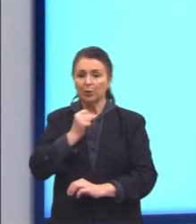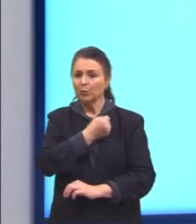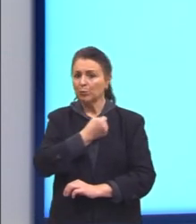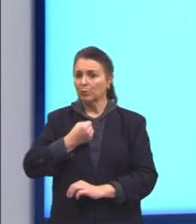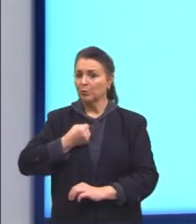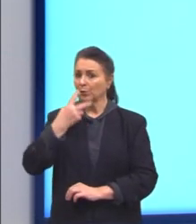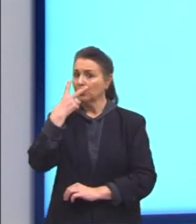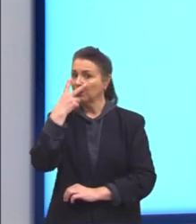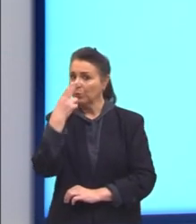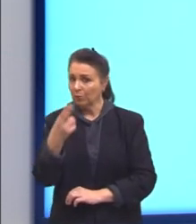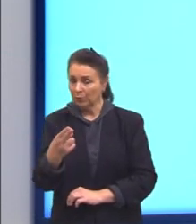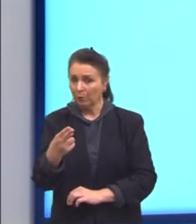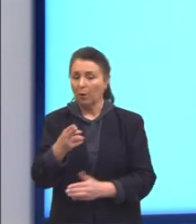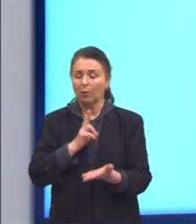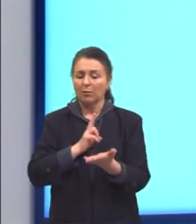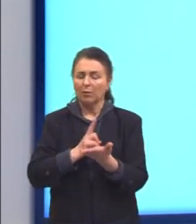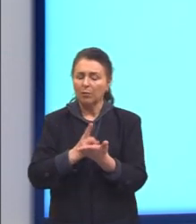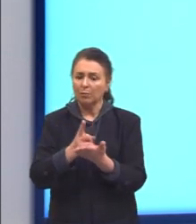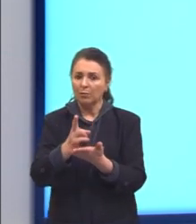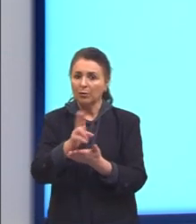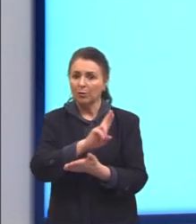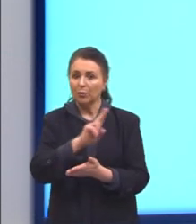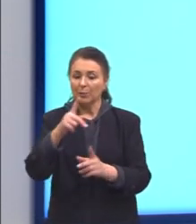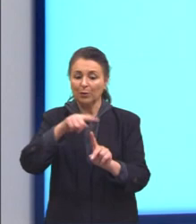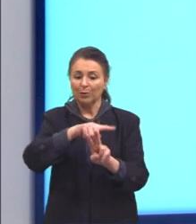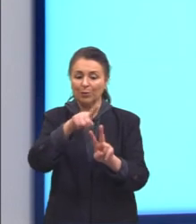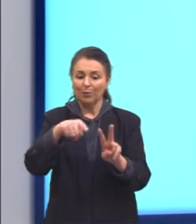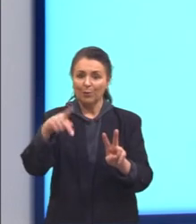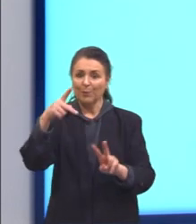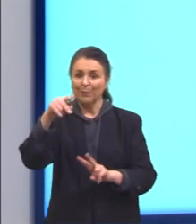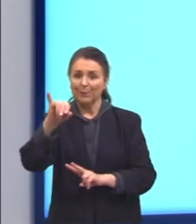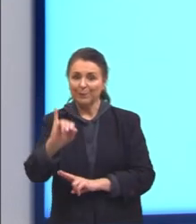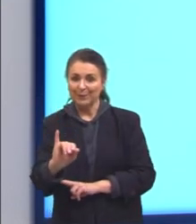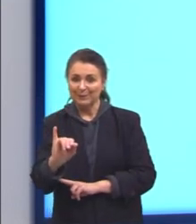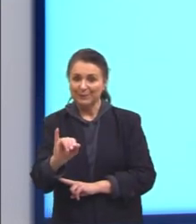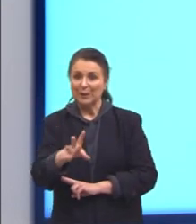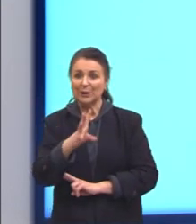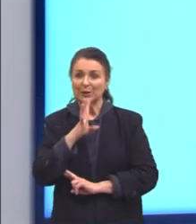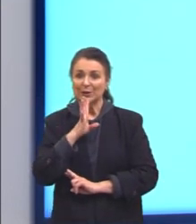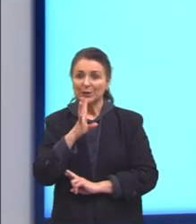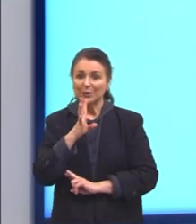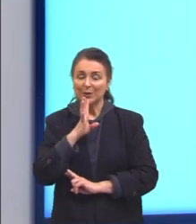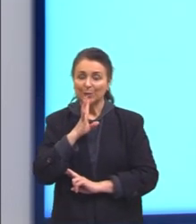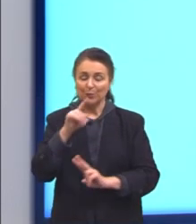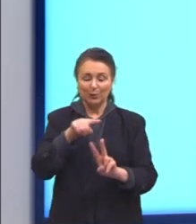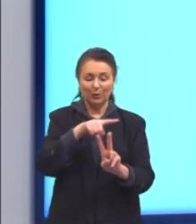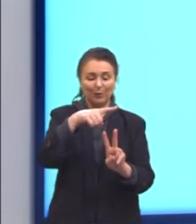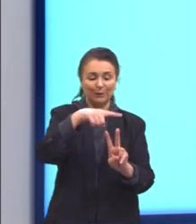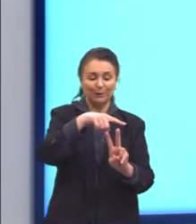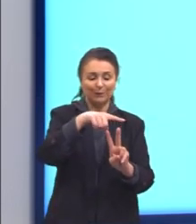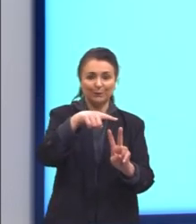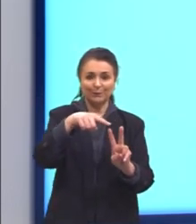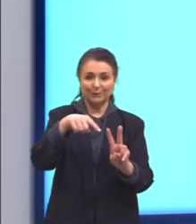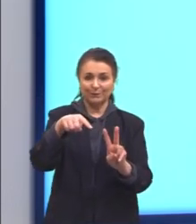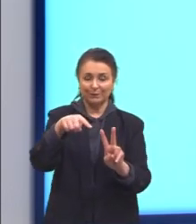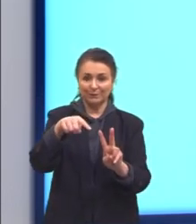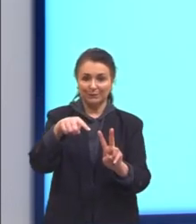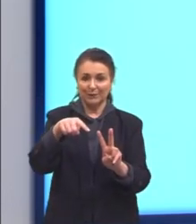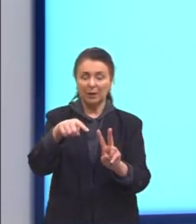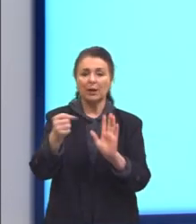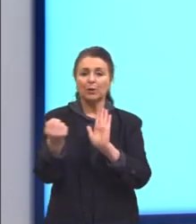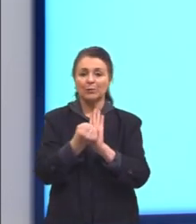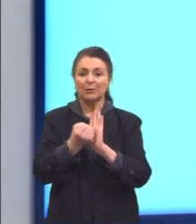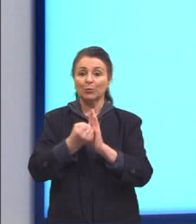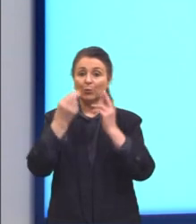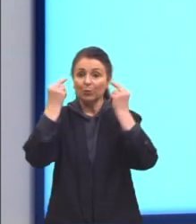Essa constante foi chamada de Pi. E nós conhecemos, utilizamos bastante o símbolo grego ali,